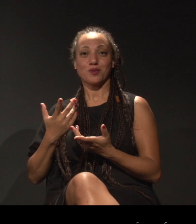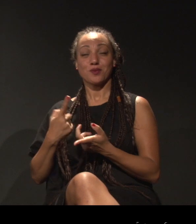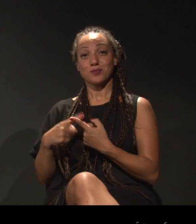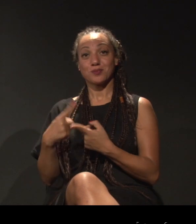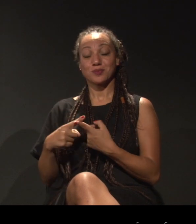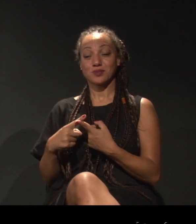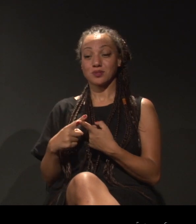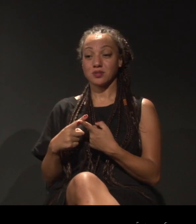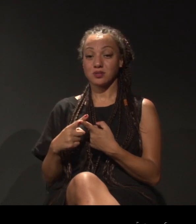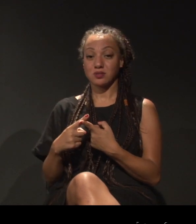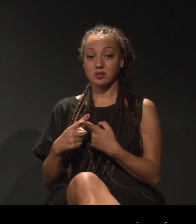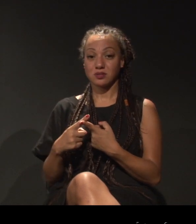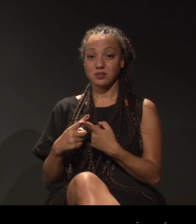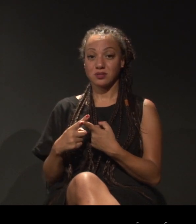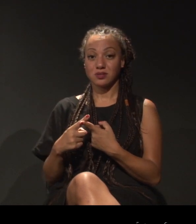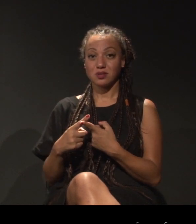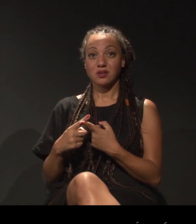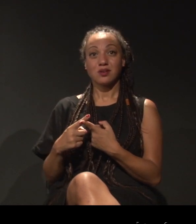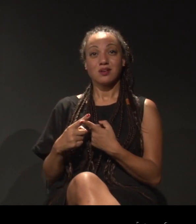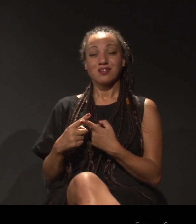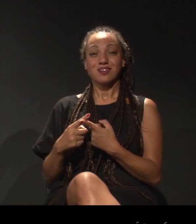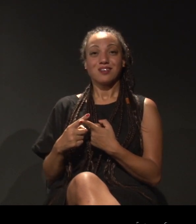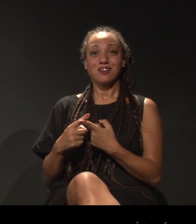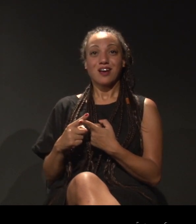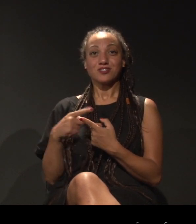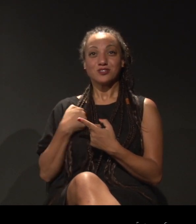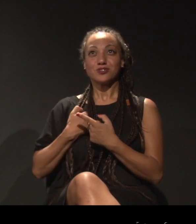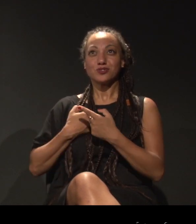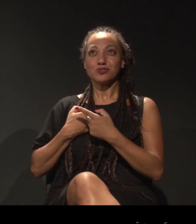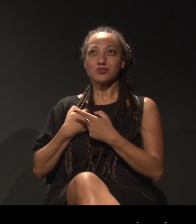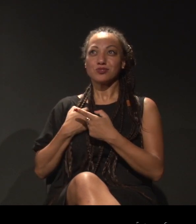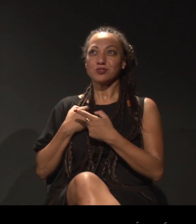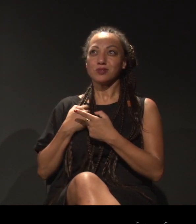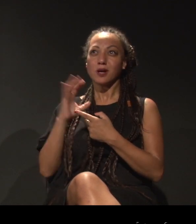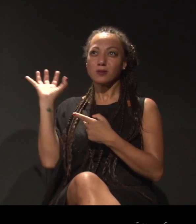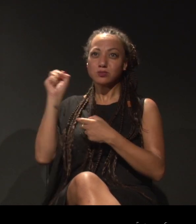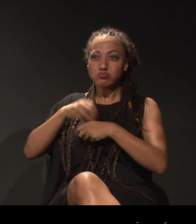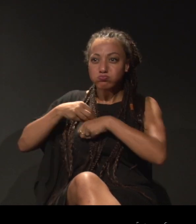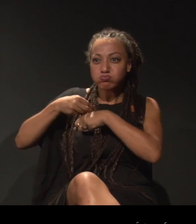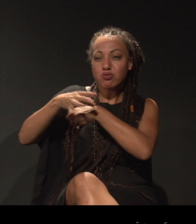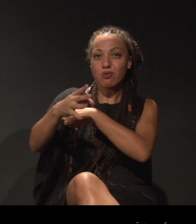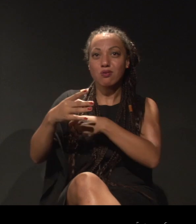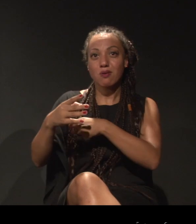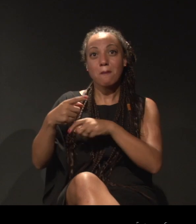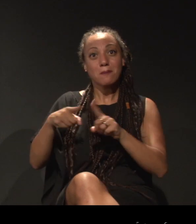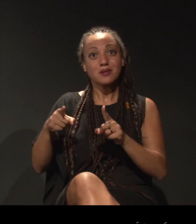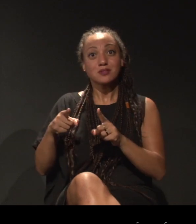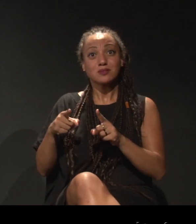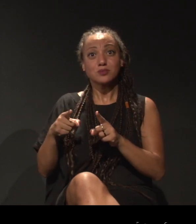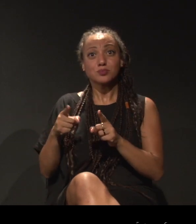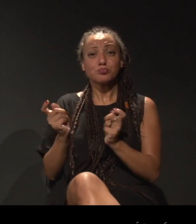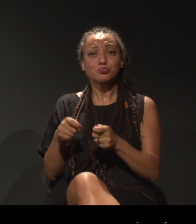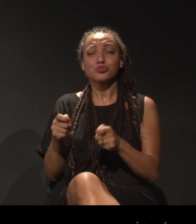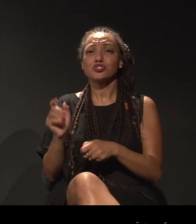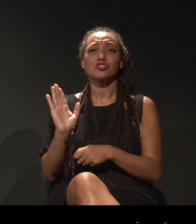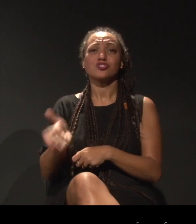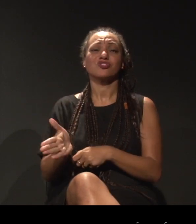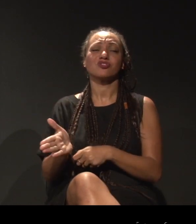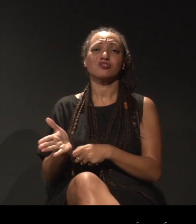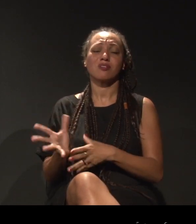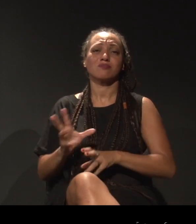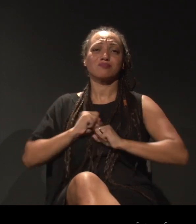coisa que já deveria estar dada ali, que já deveria estar presente. Porque, a gente, hoje em dia, o que é nítido,